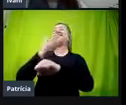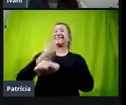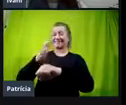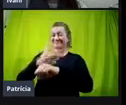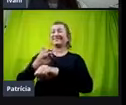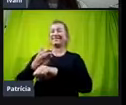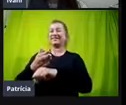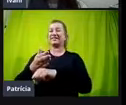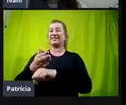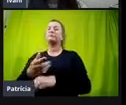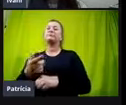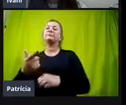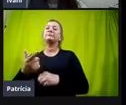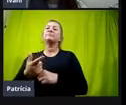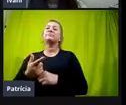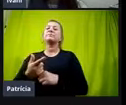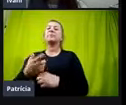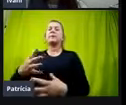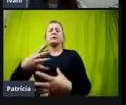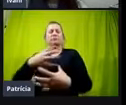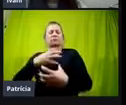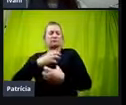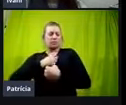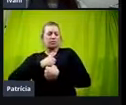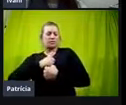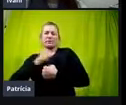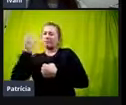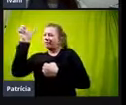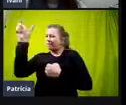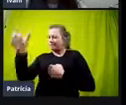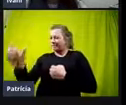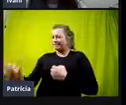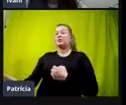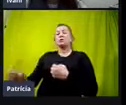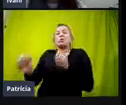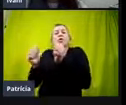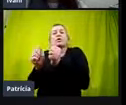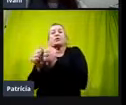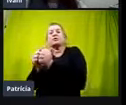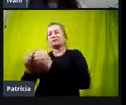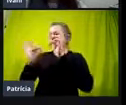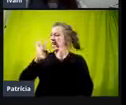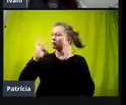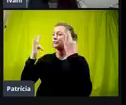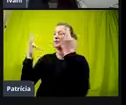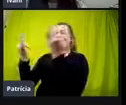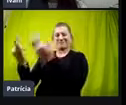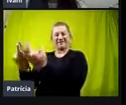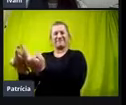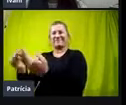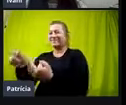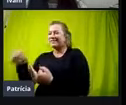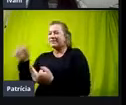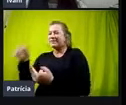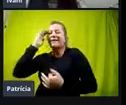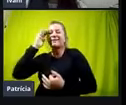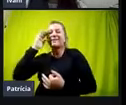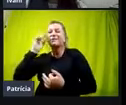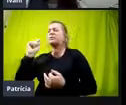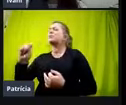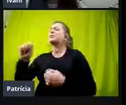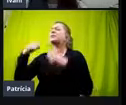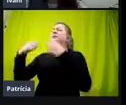fazer um acolhimento a essa pessoa, né? Junto com a sua família, pra entender qual é o propósito dele ter